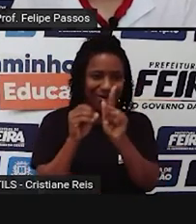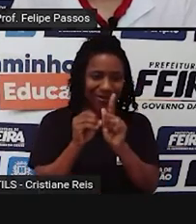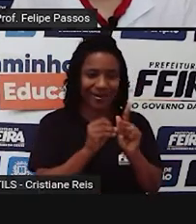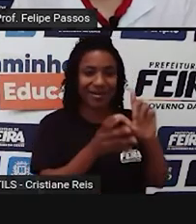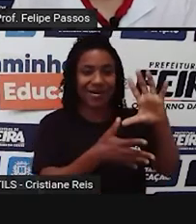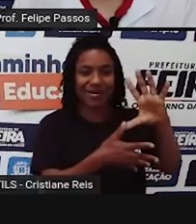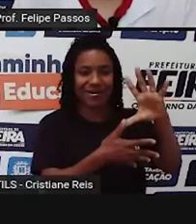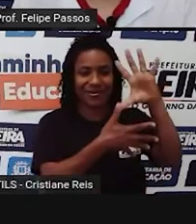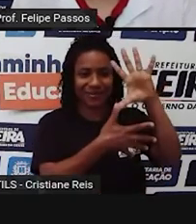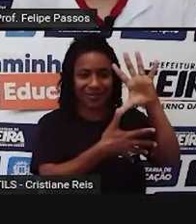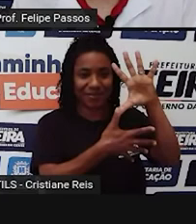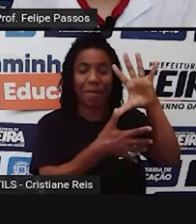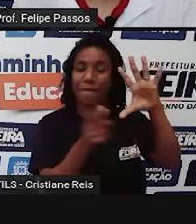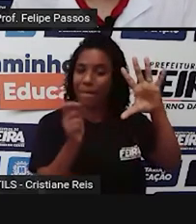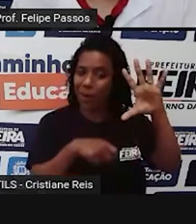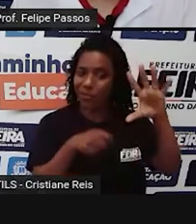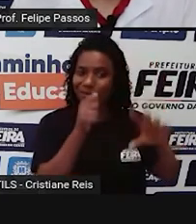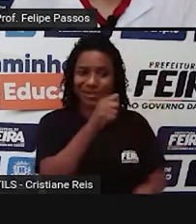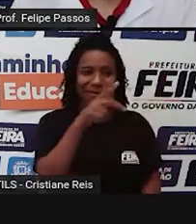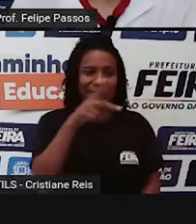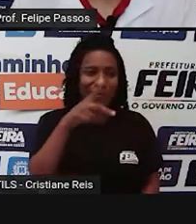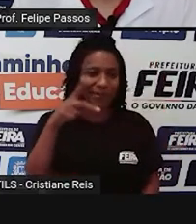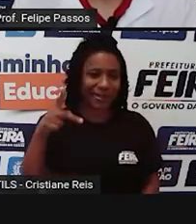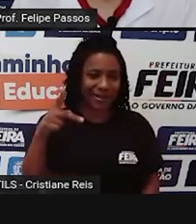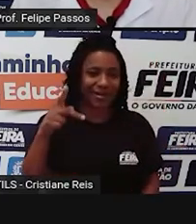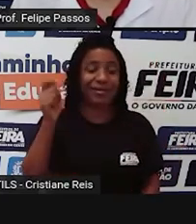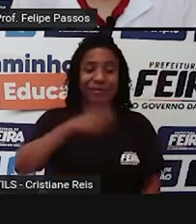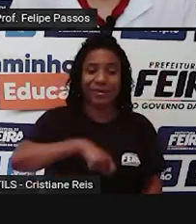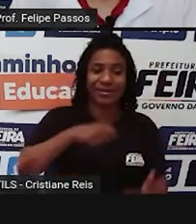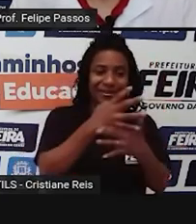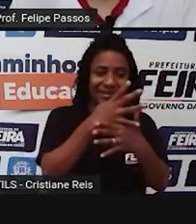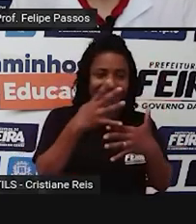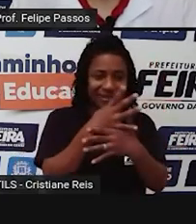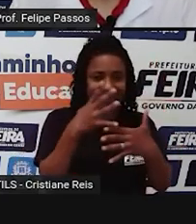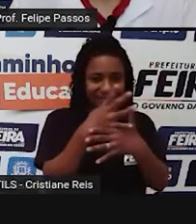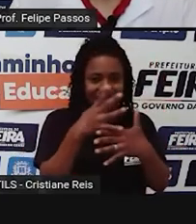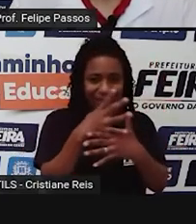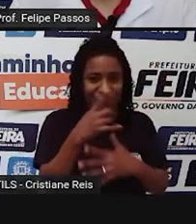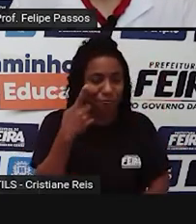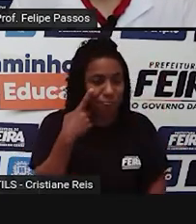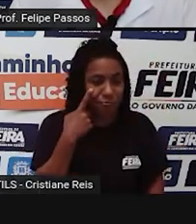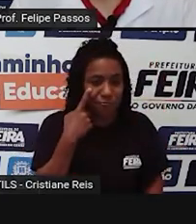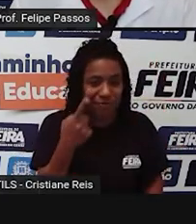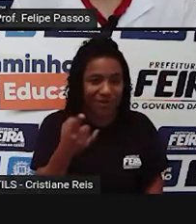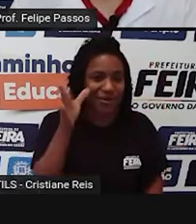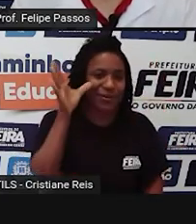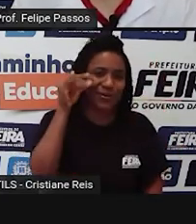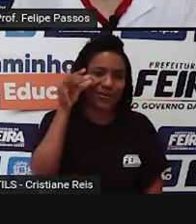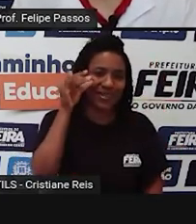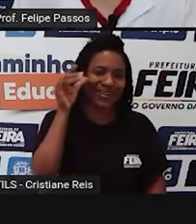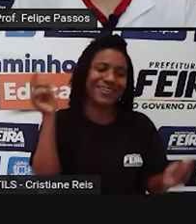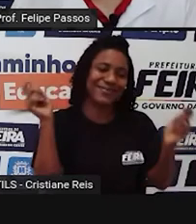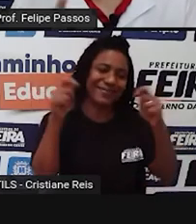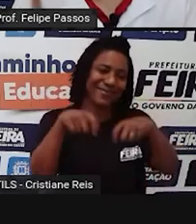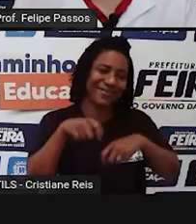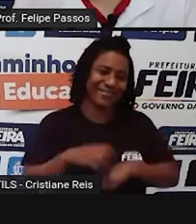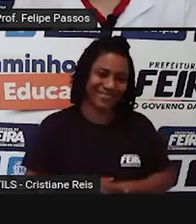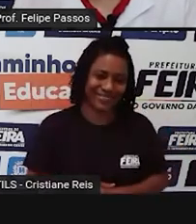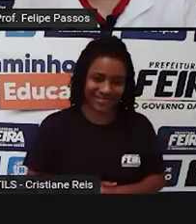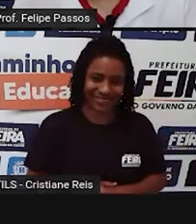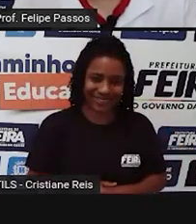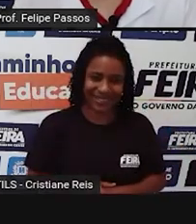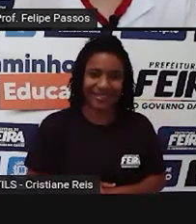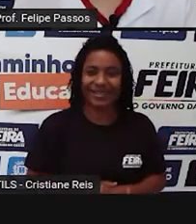que você pode procurar várias cidades, pode rodar o mundo todo pela tela do seu computador ou celular, né? Essa fronteira